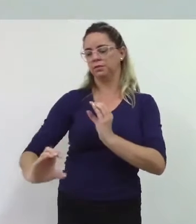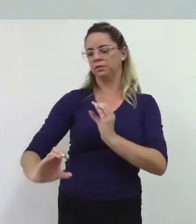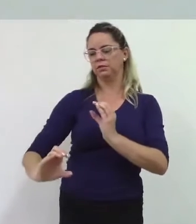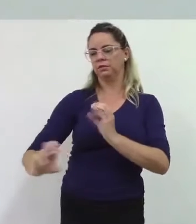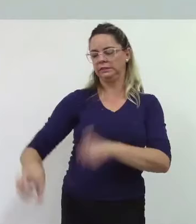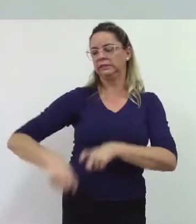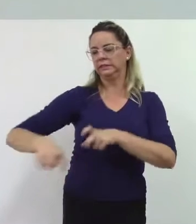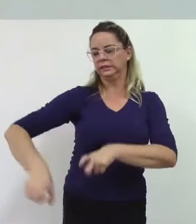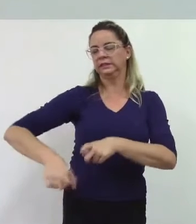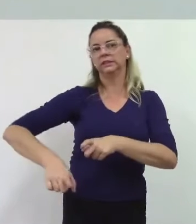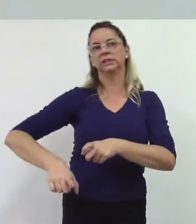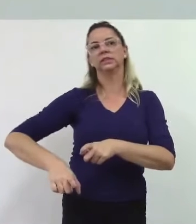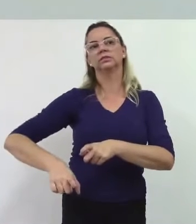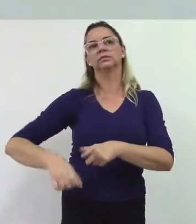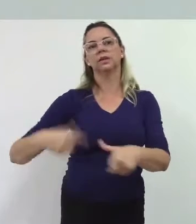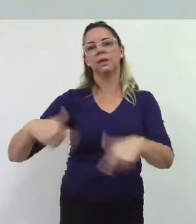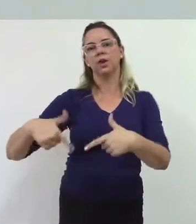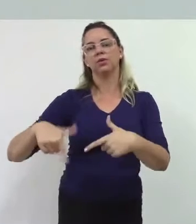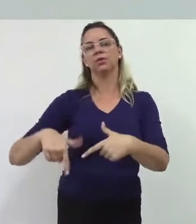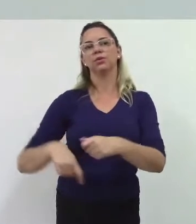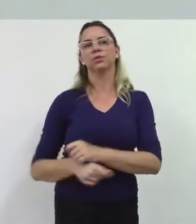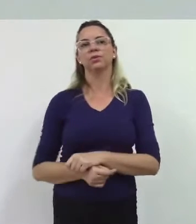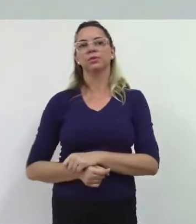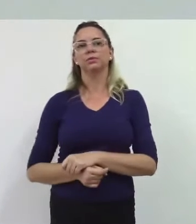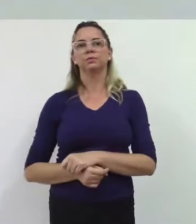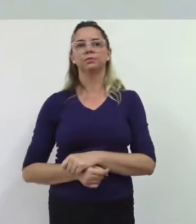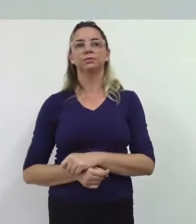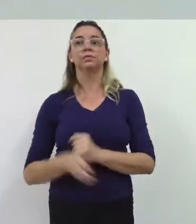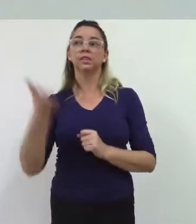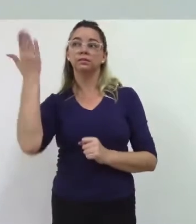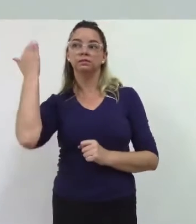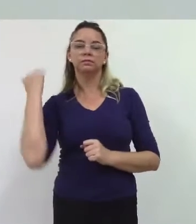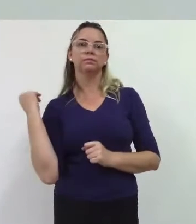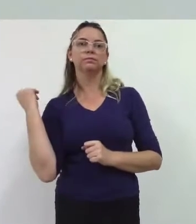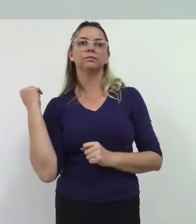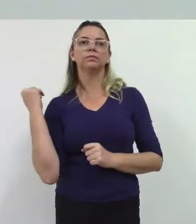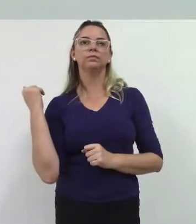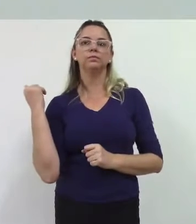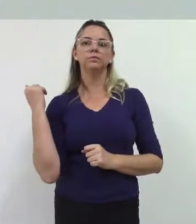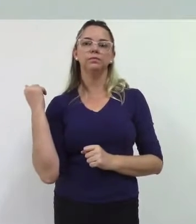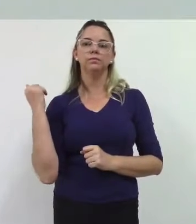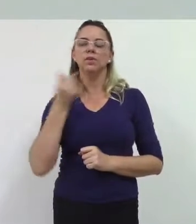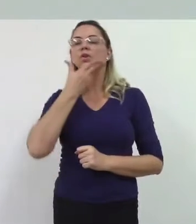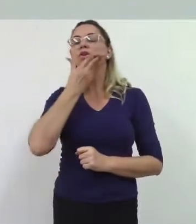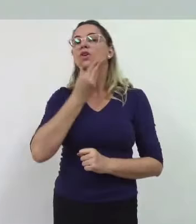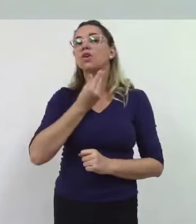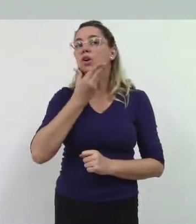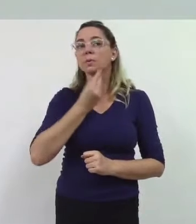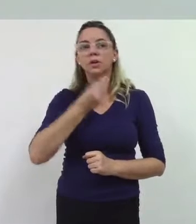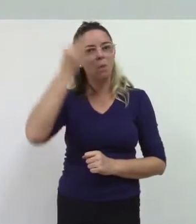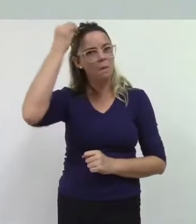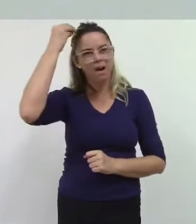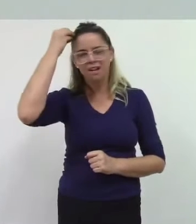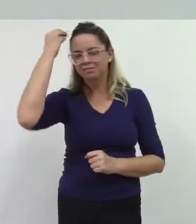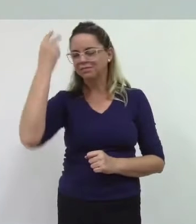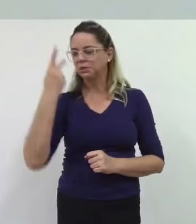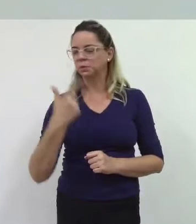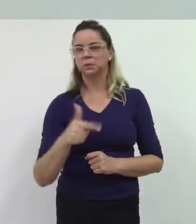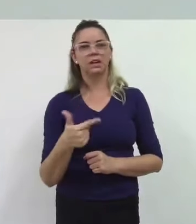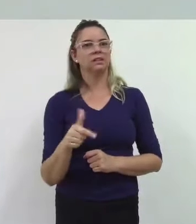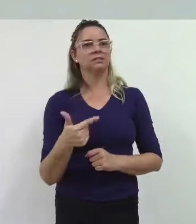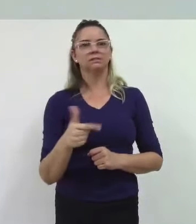gestão os operadores que não têm culpa mas sem conhecerem a estrada